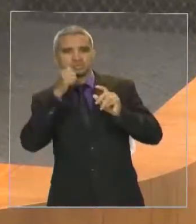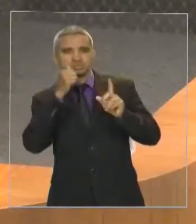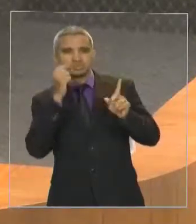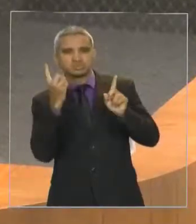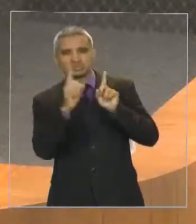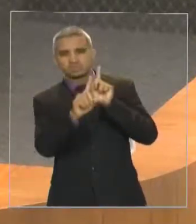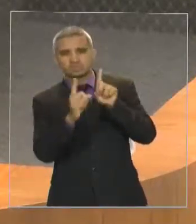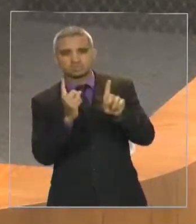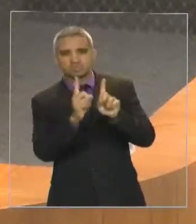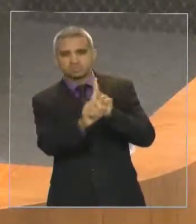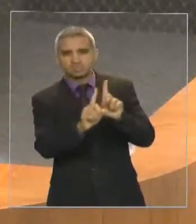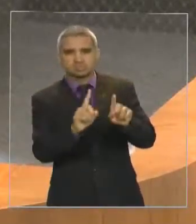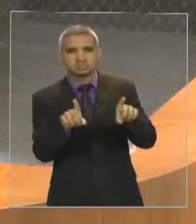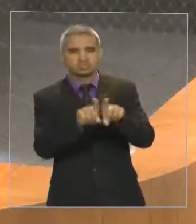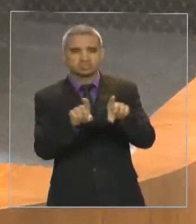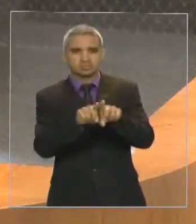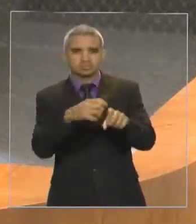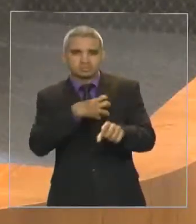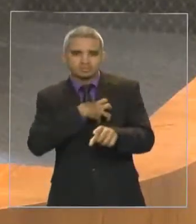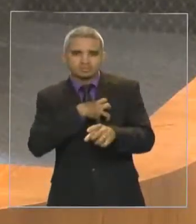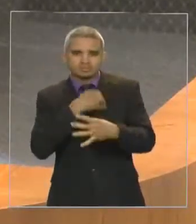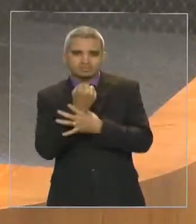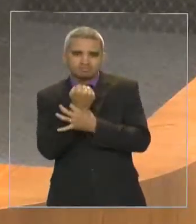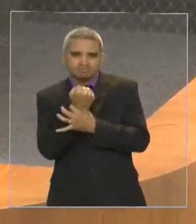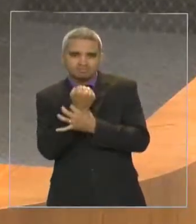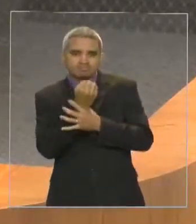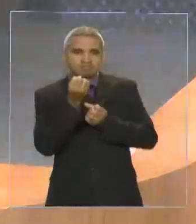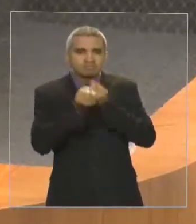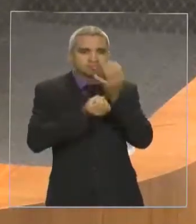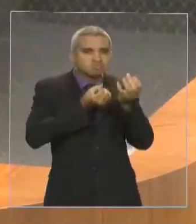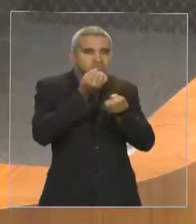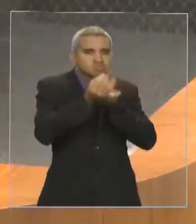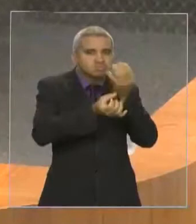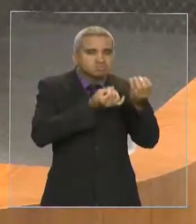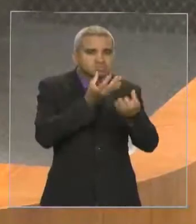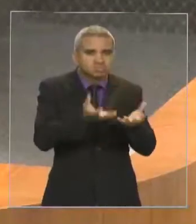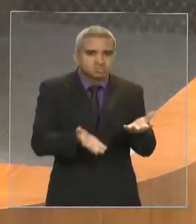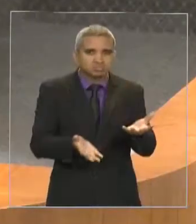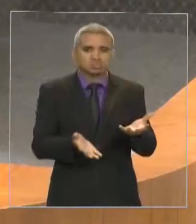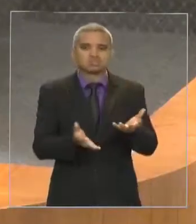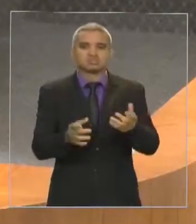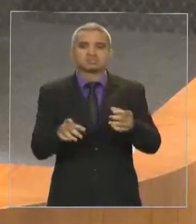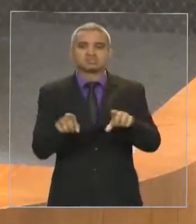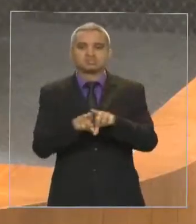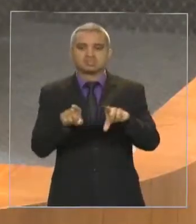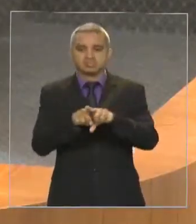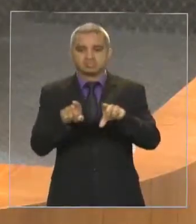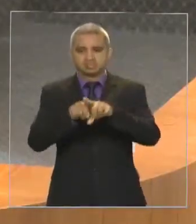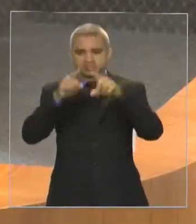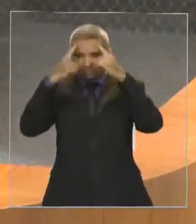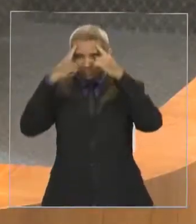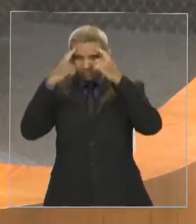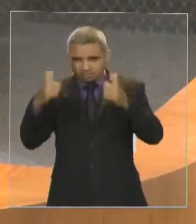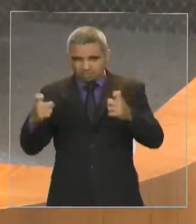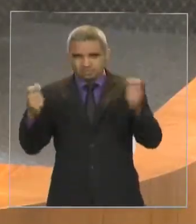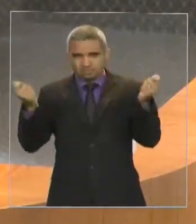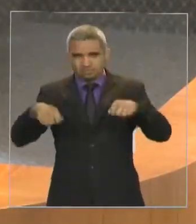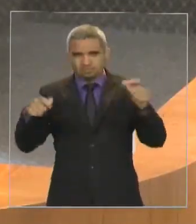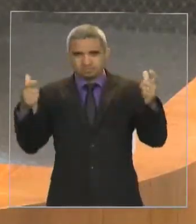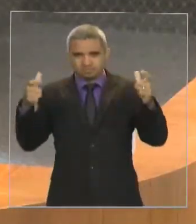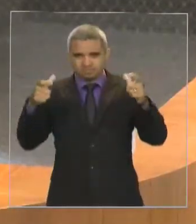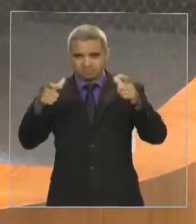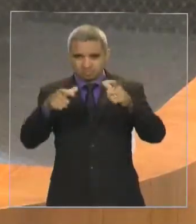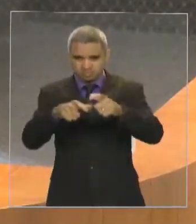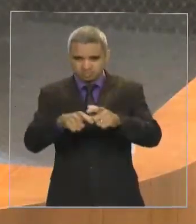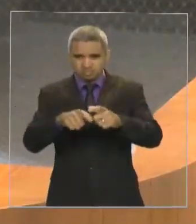denunciar e que esses agressores sejam punidos e esses números de violência sejam realmente diminuídos ou